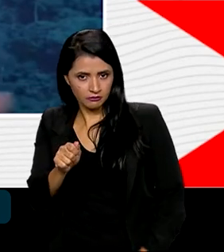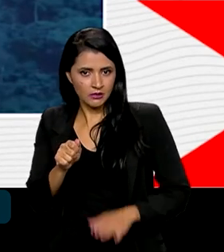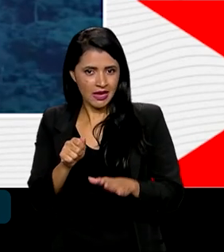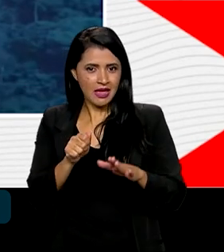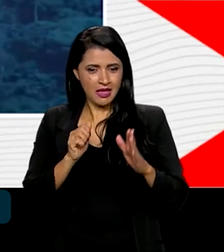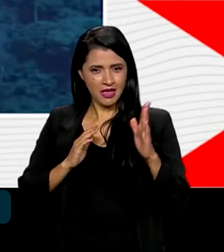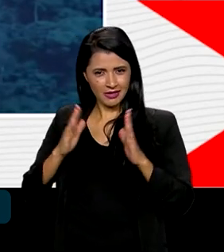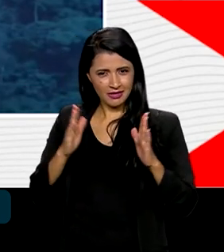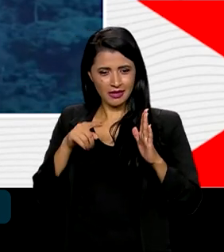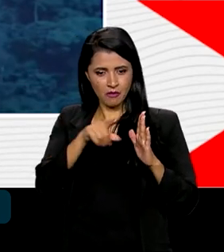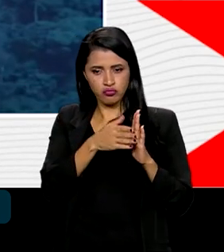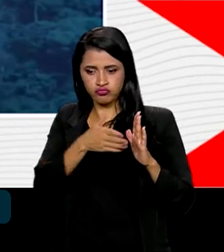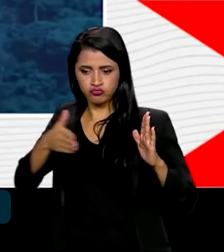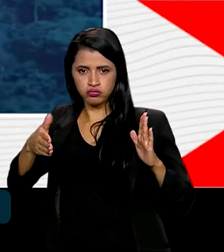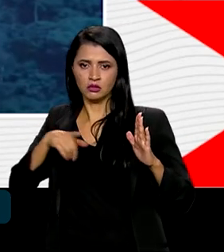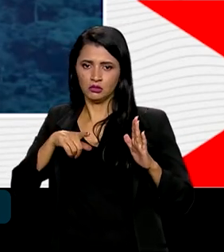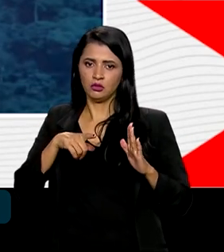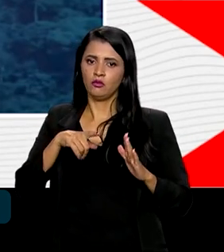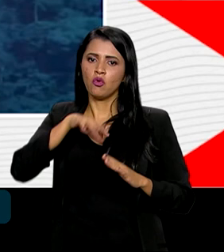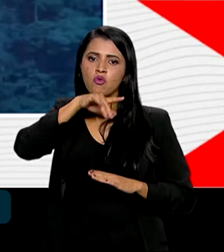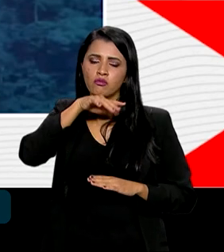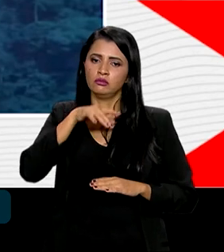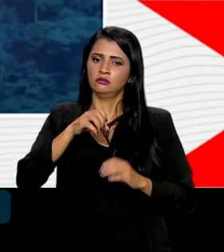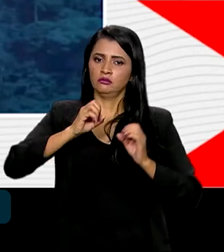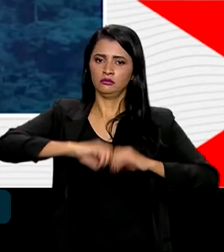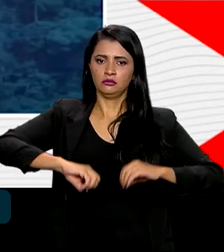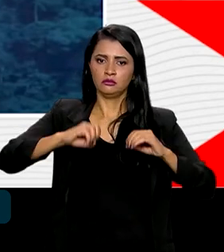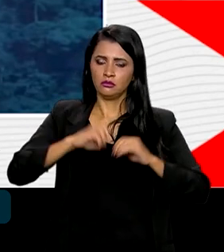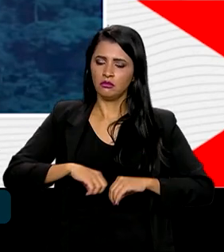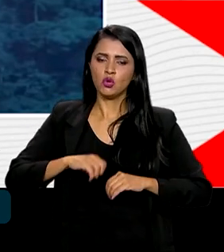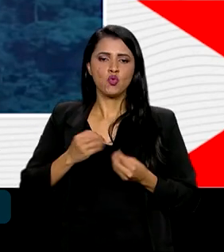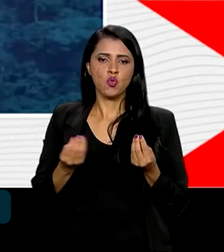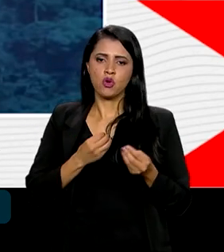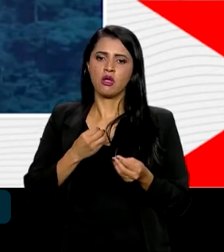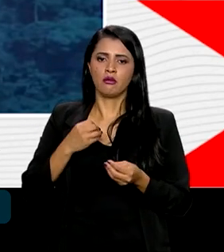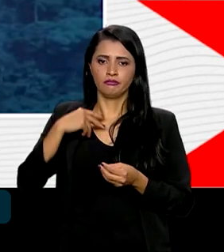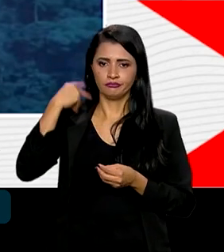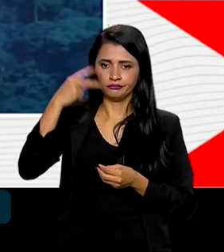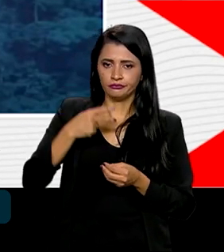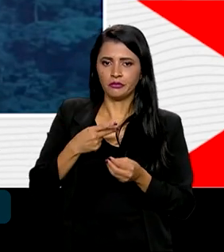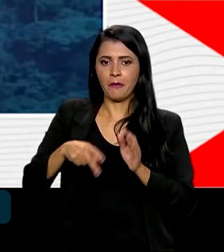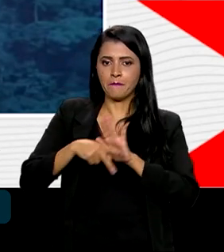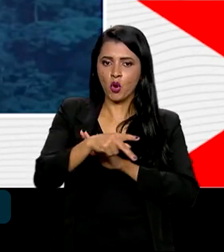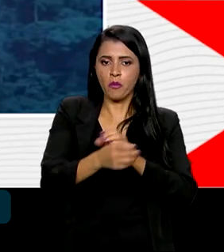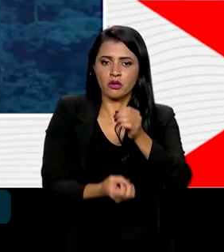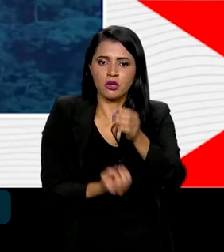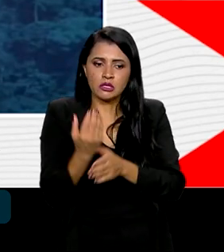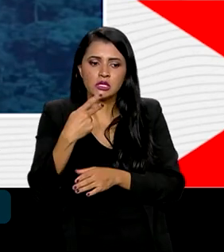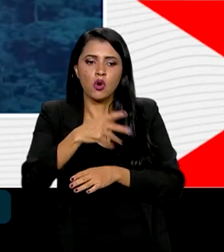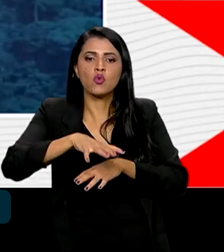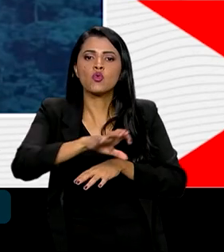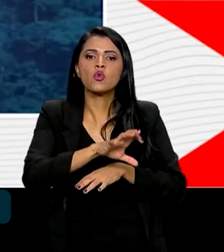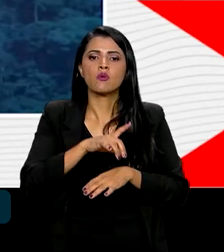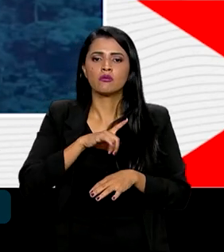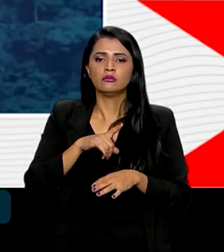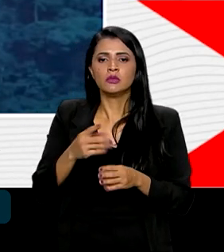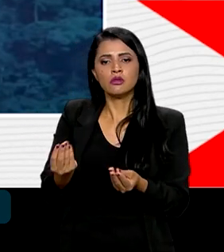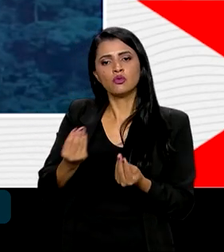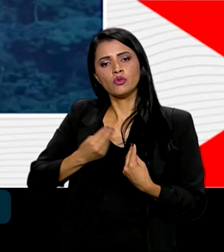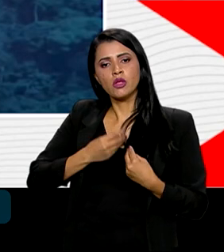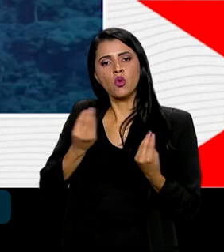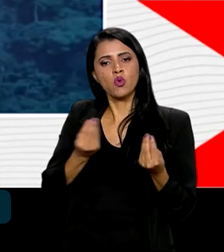de tempo foi prejudicial ao andamento de políticas regionais que nos leve a